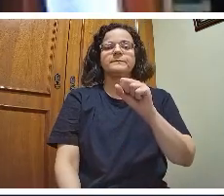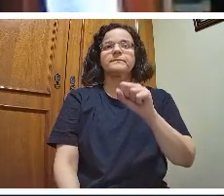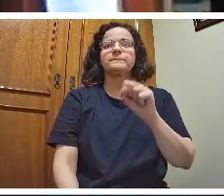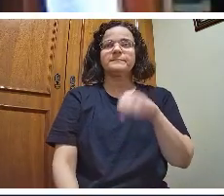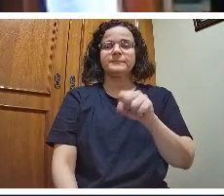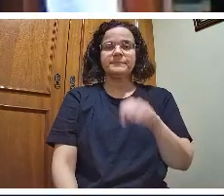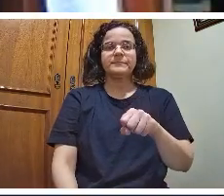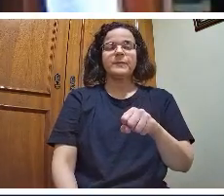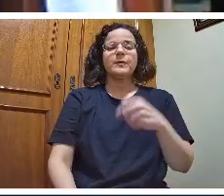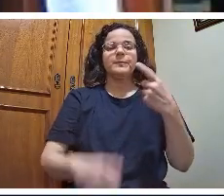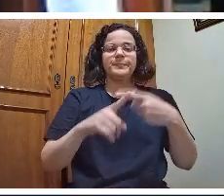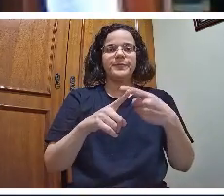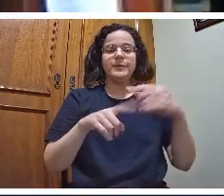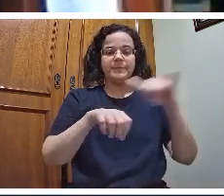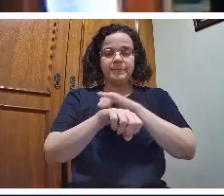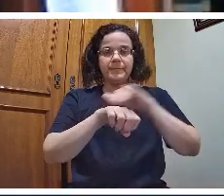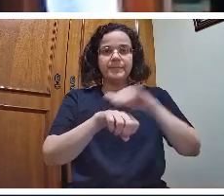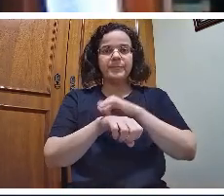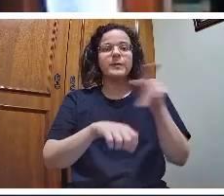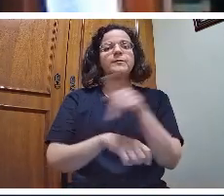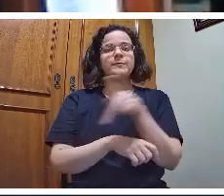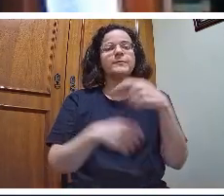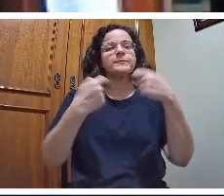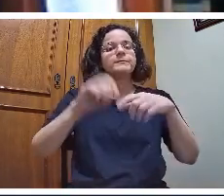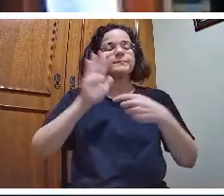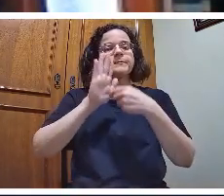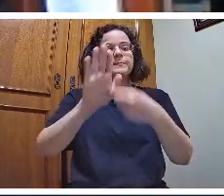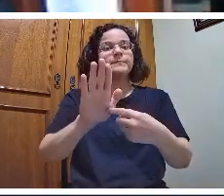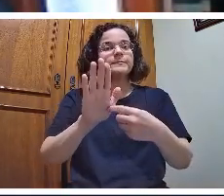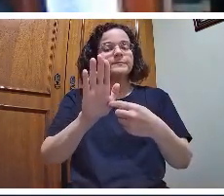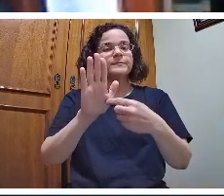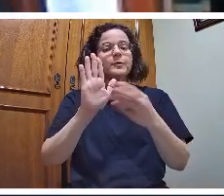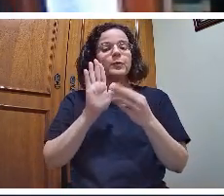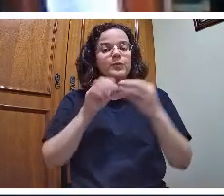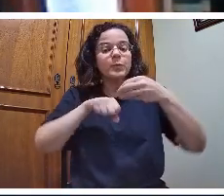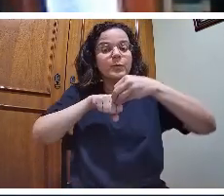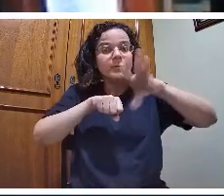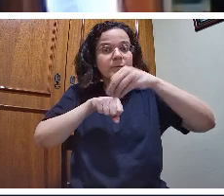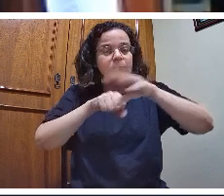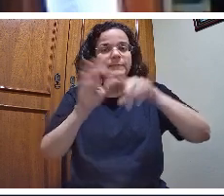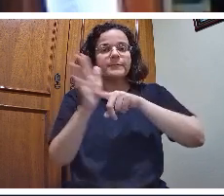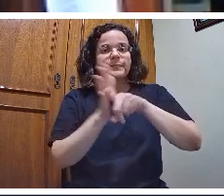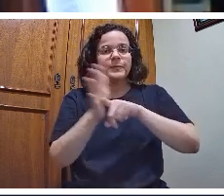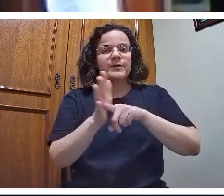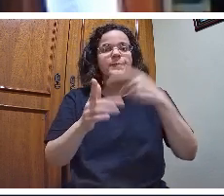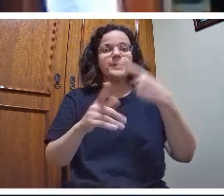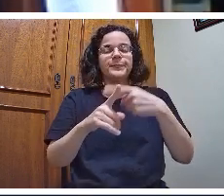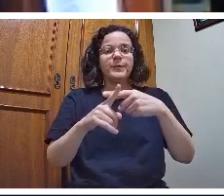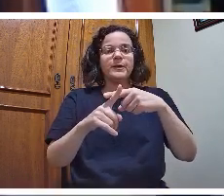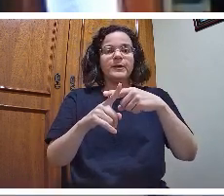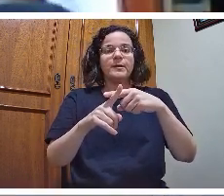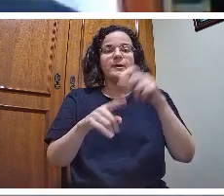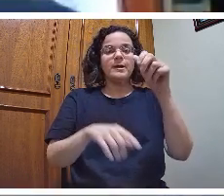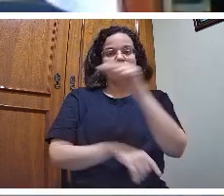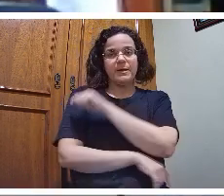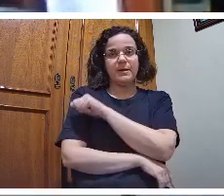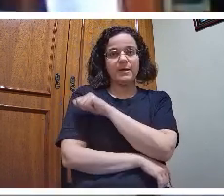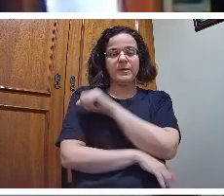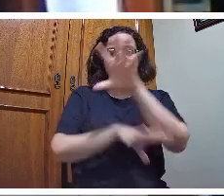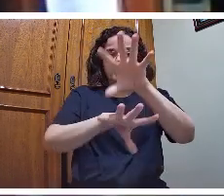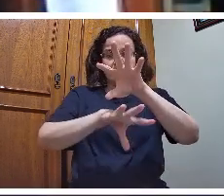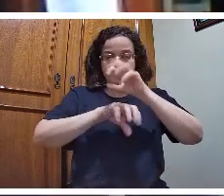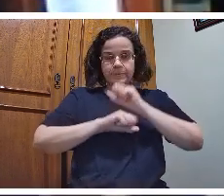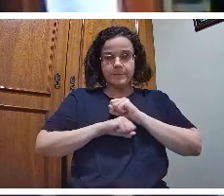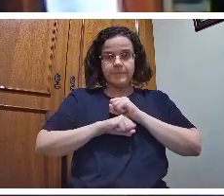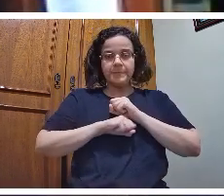o professor tem que apresentar o conhecimento científico para que o aluno se aproprie dele com a